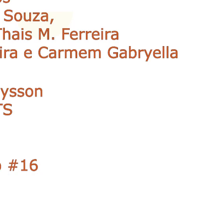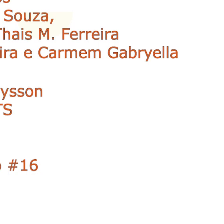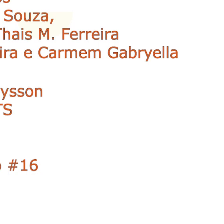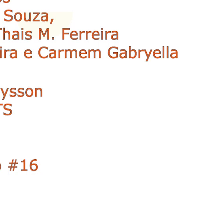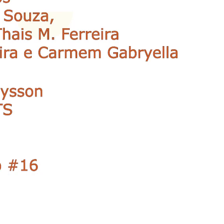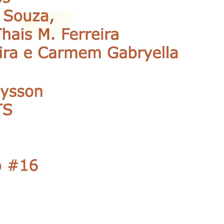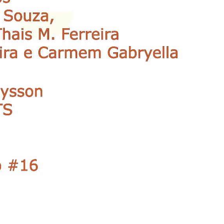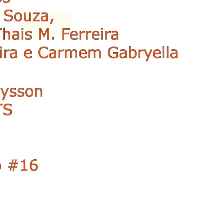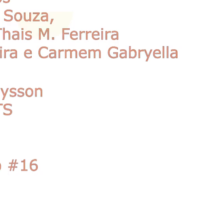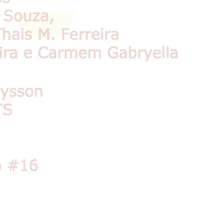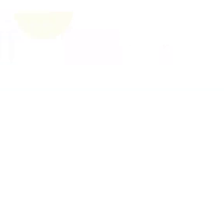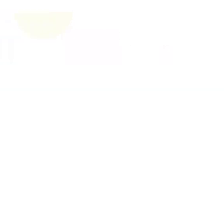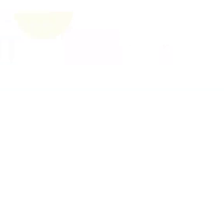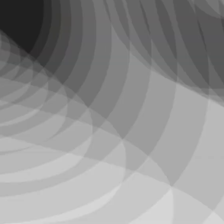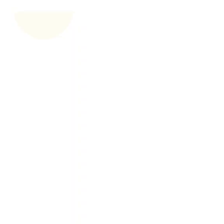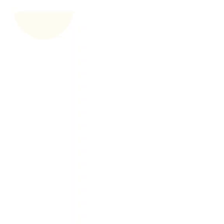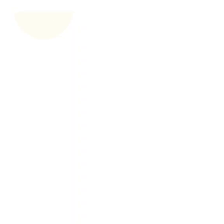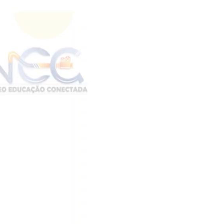tchau!